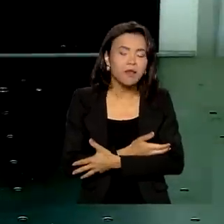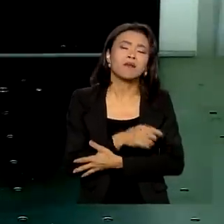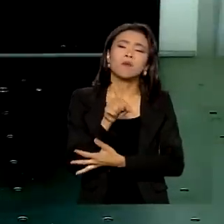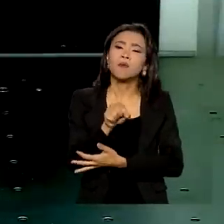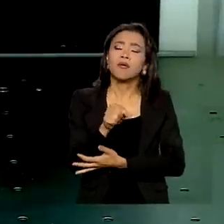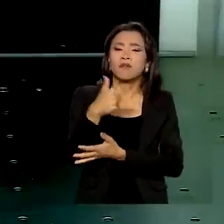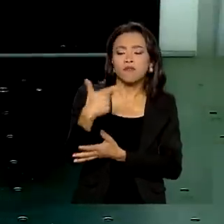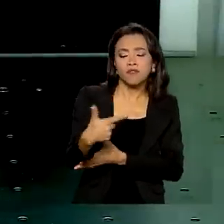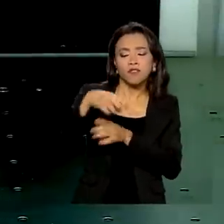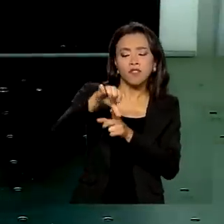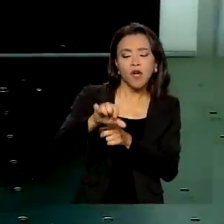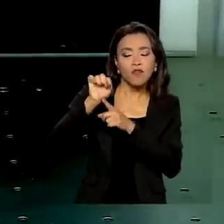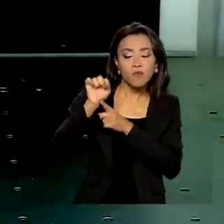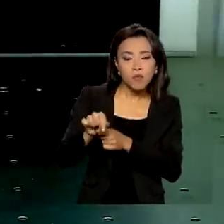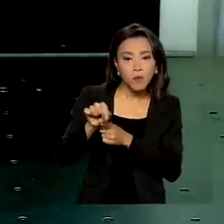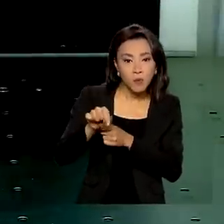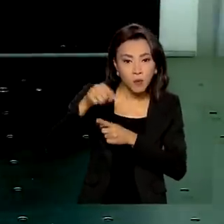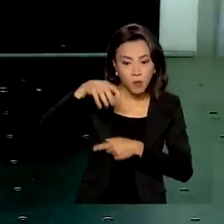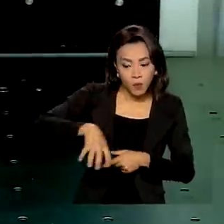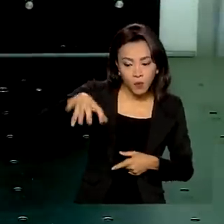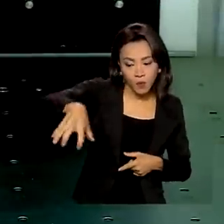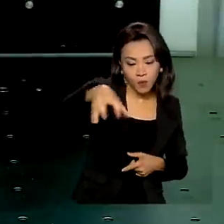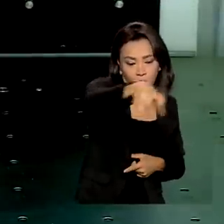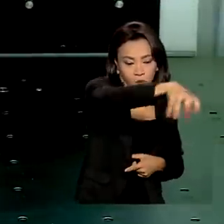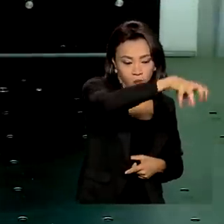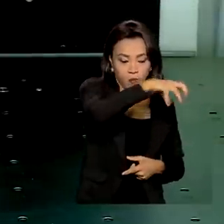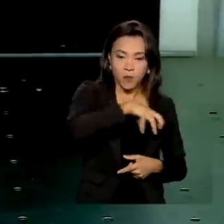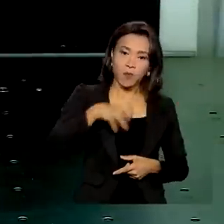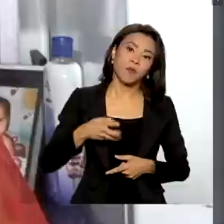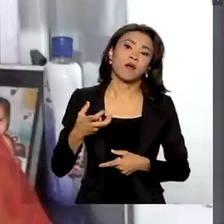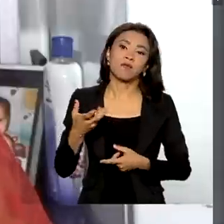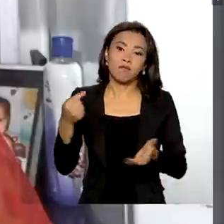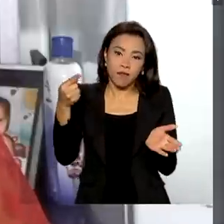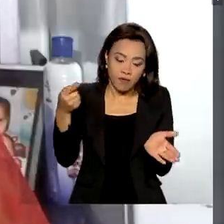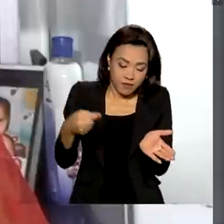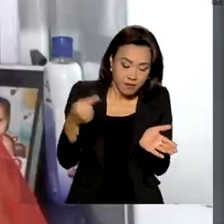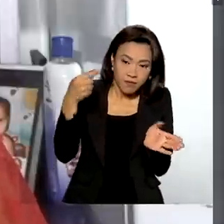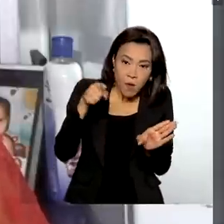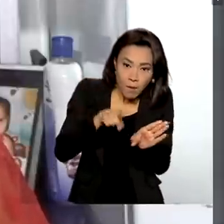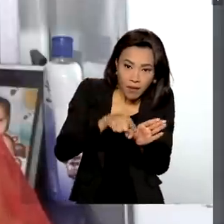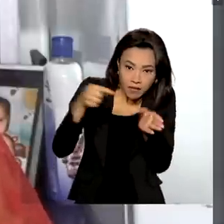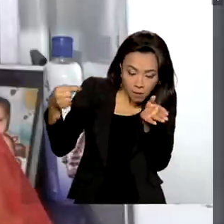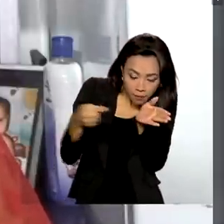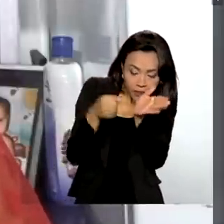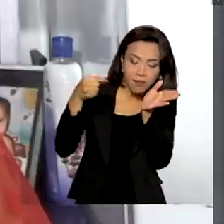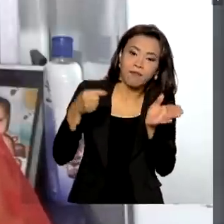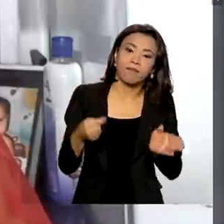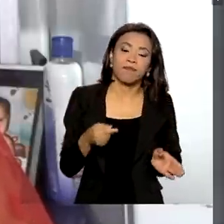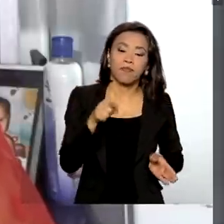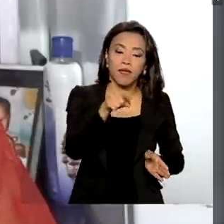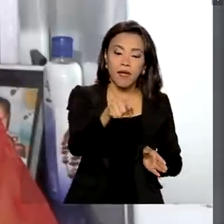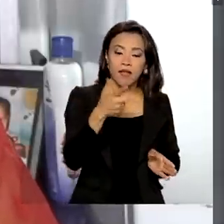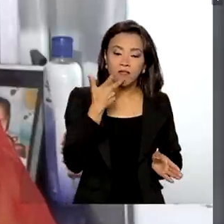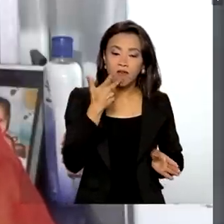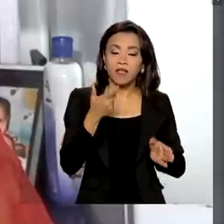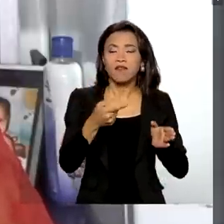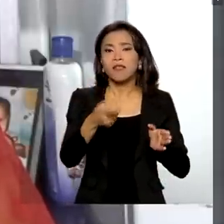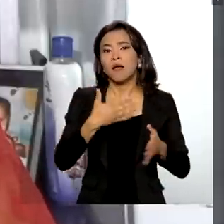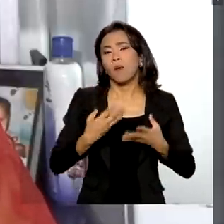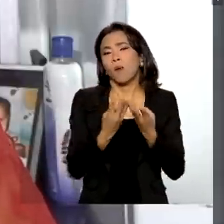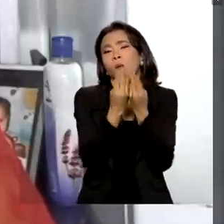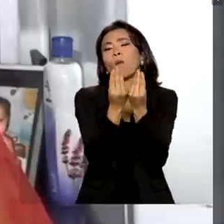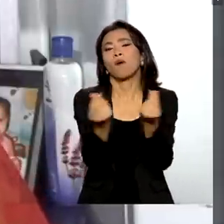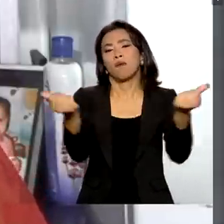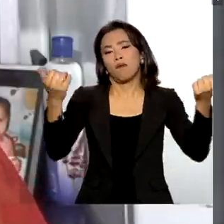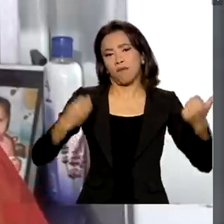de 29 mil pontos de coletas espalhados pelo país. Esse teste tripliado, ele vai dar uma qualidade de